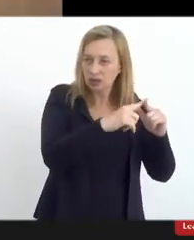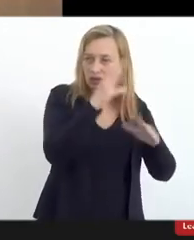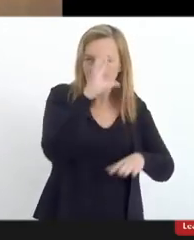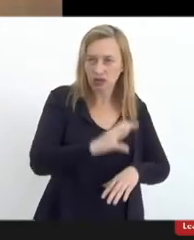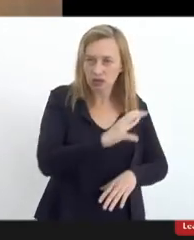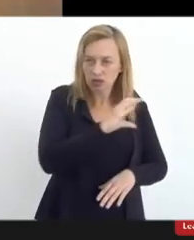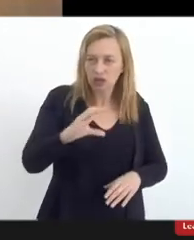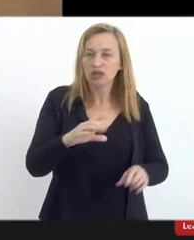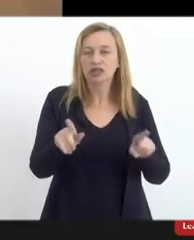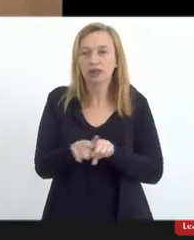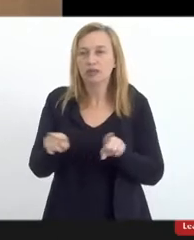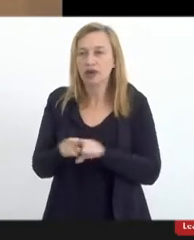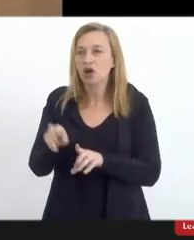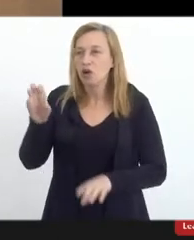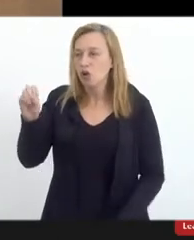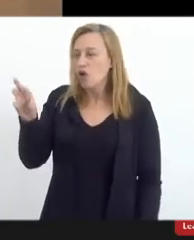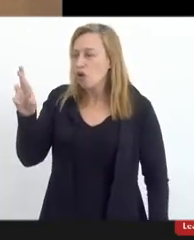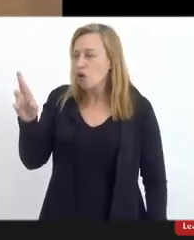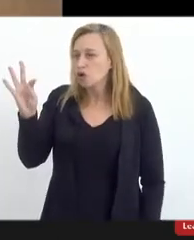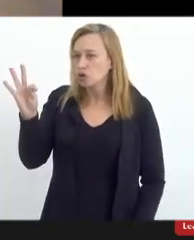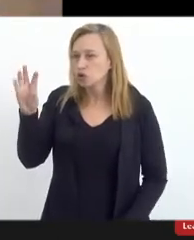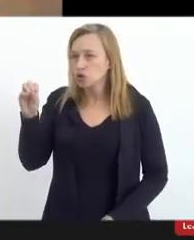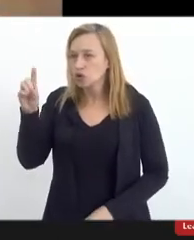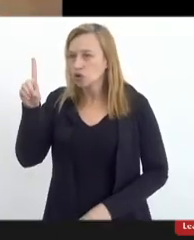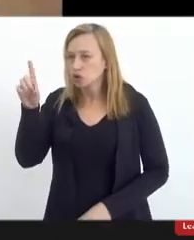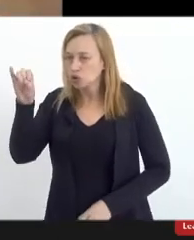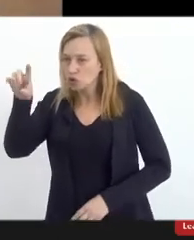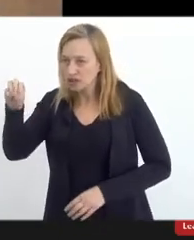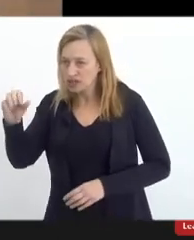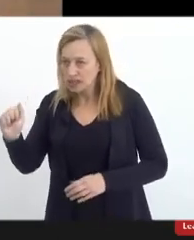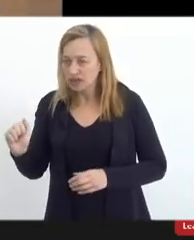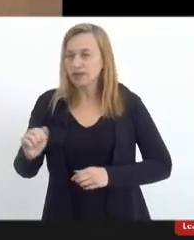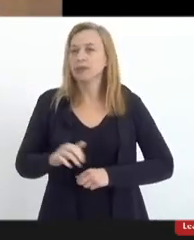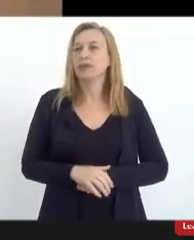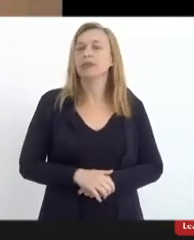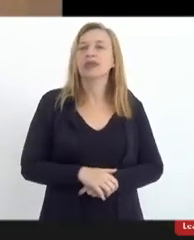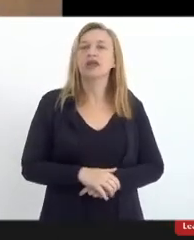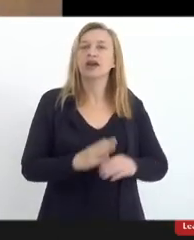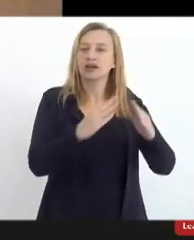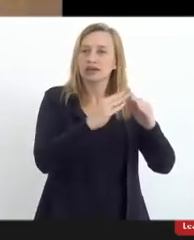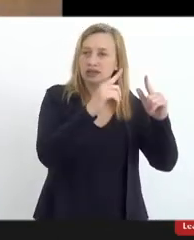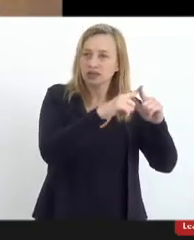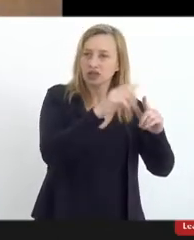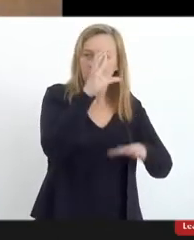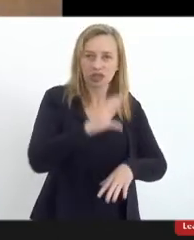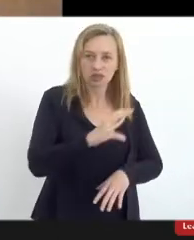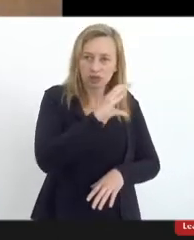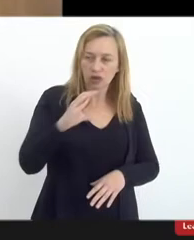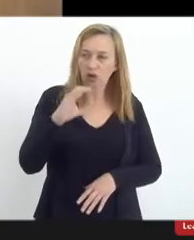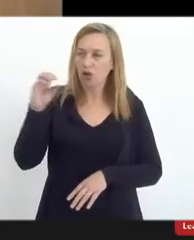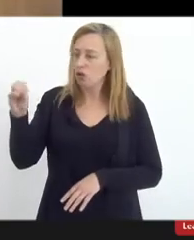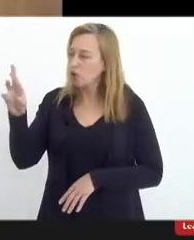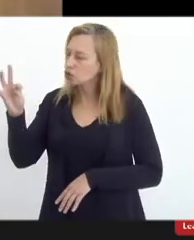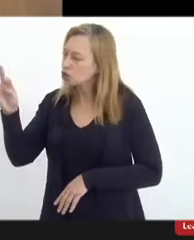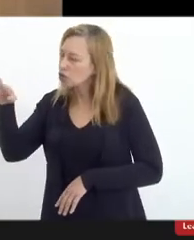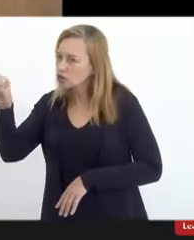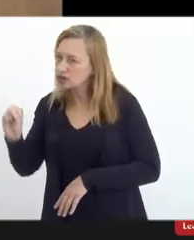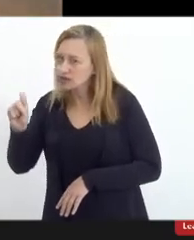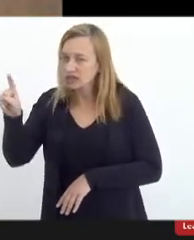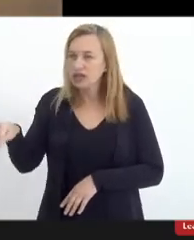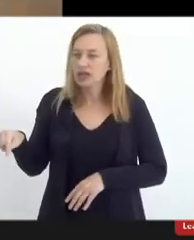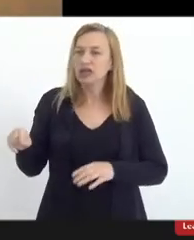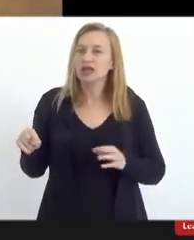é ortodoxa. Tanto a Igreja Católica quanto a Igreja Ortodoxa tomam conta, são titulares